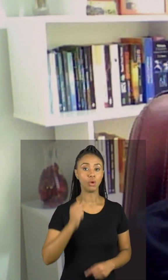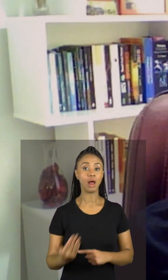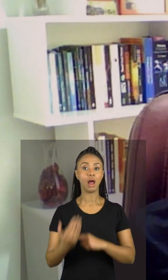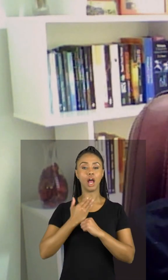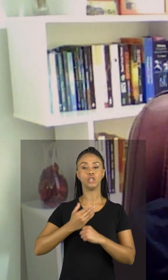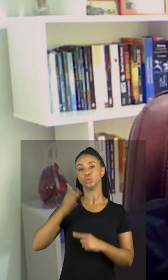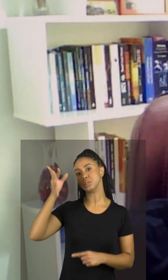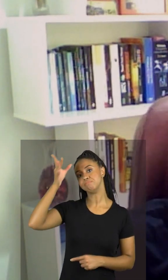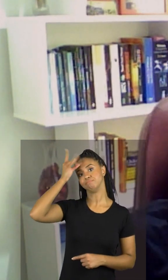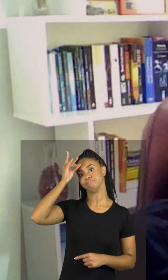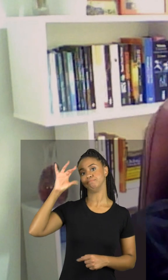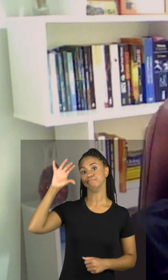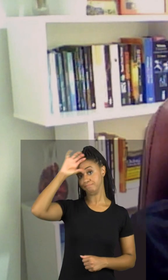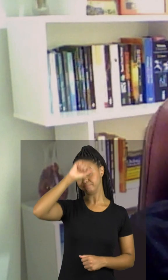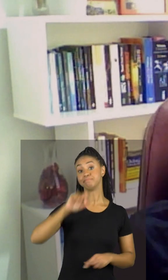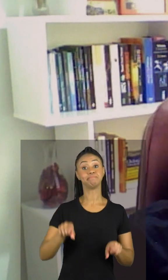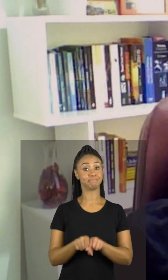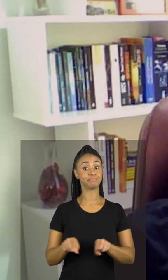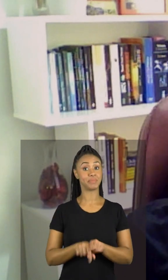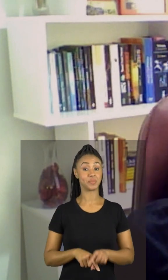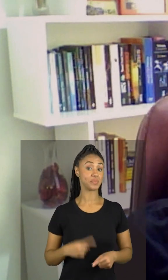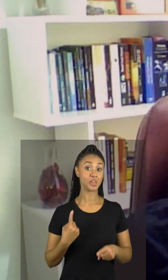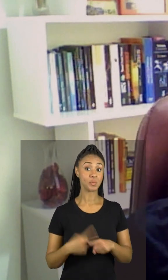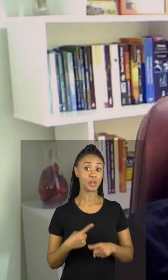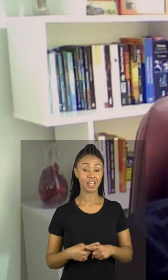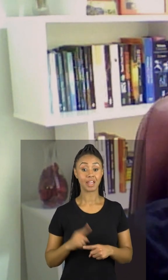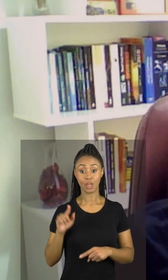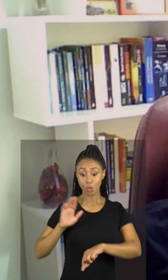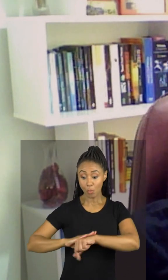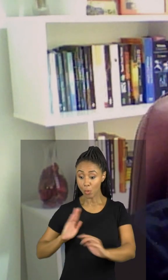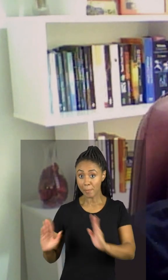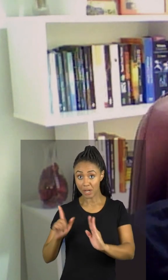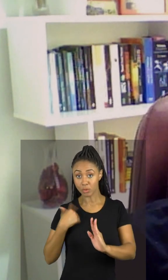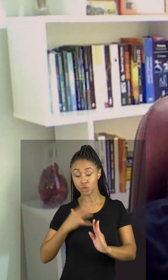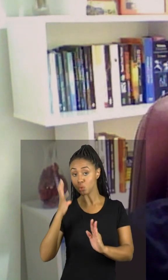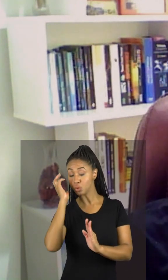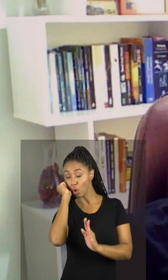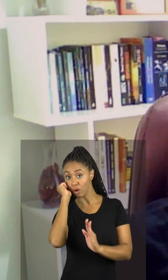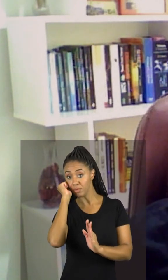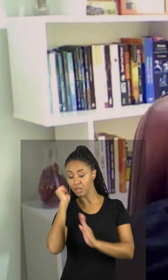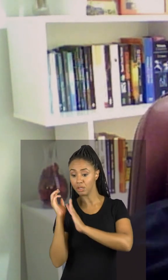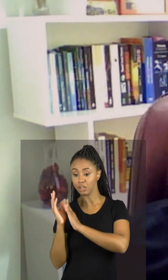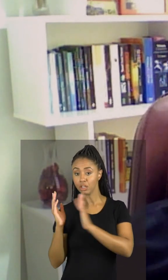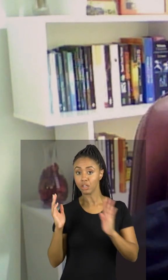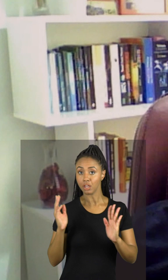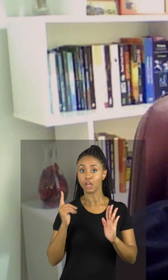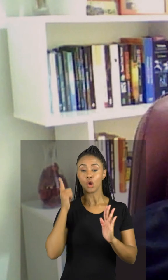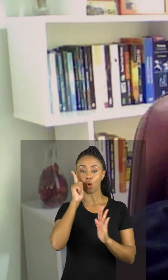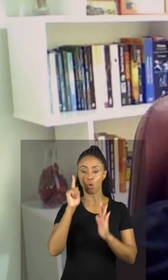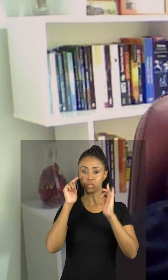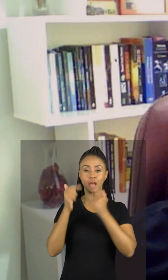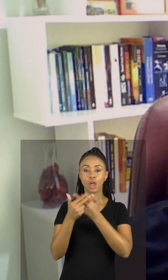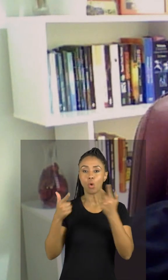da memória e do aprendizado, pois é justamente durante o sono que o cérebro tende a consolidar